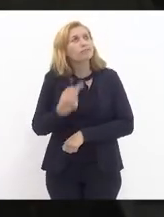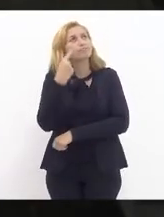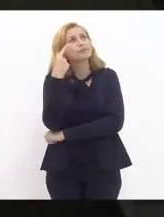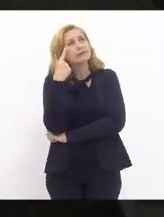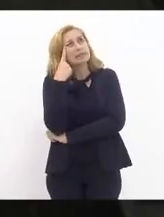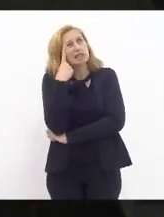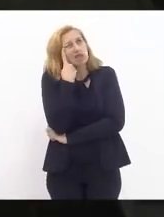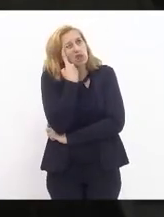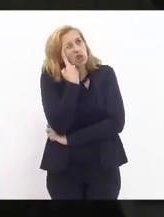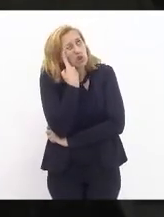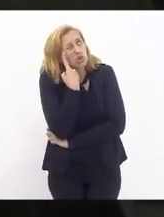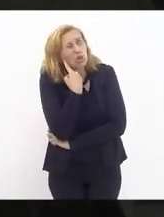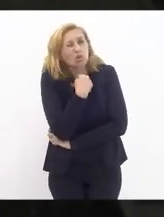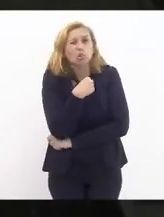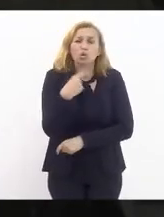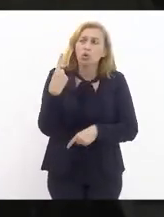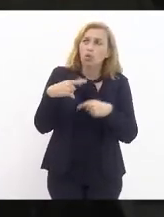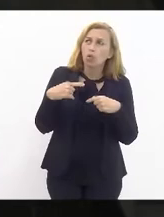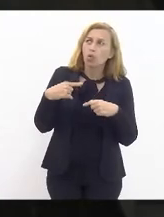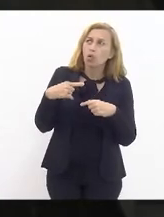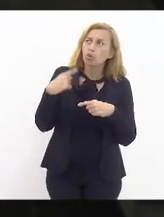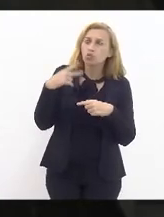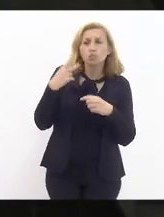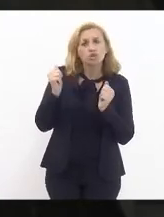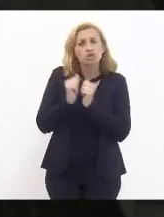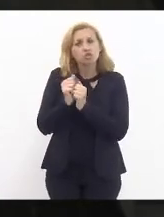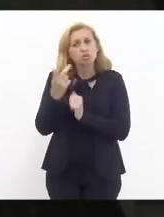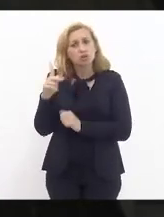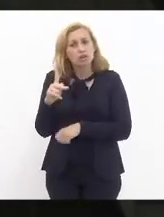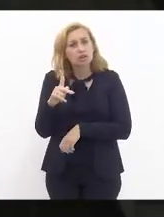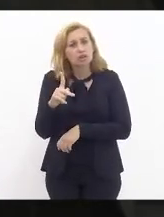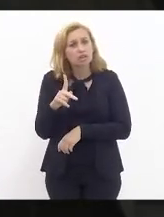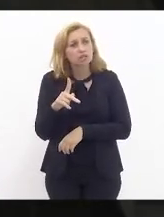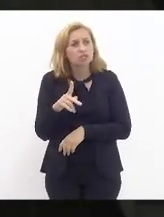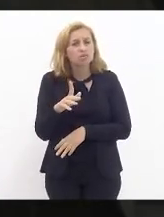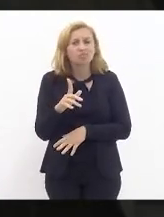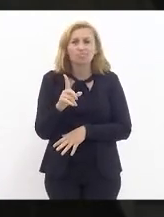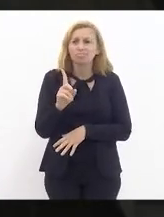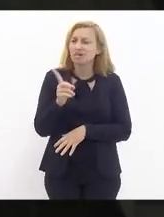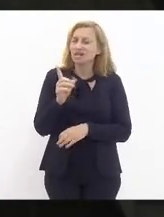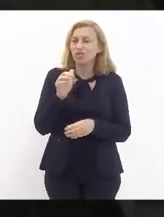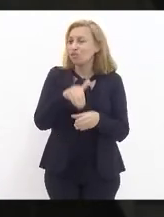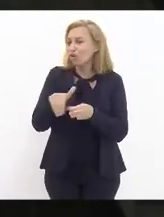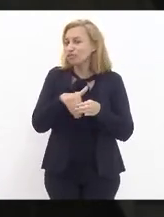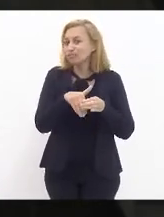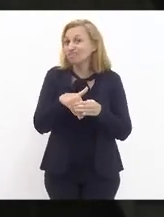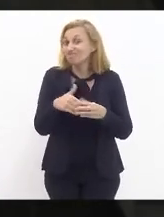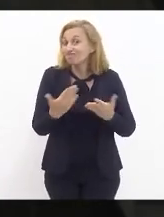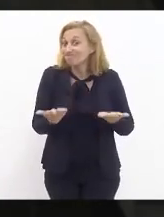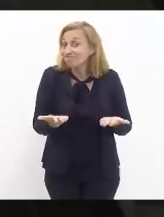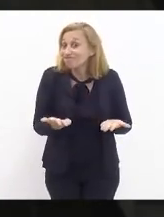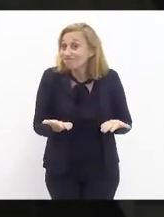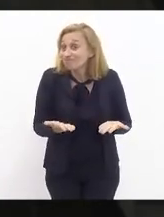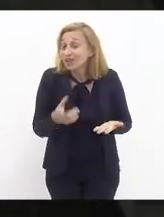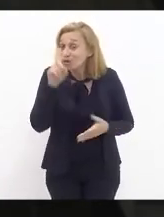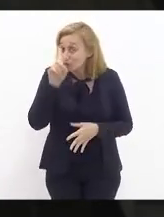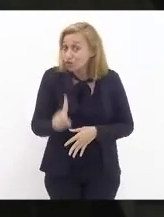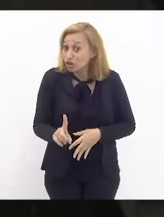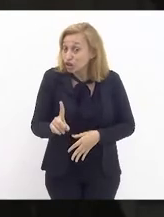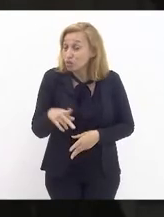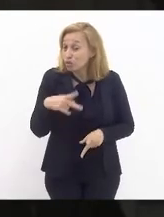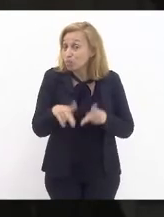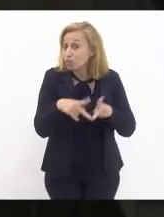ou os políticos que o cercam. Mas isso não dá voto, mas é um direito do